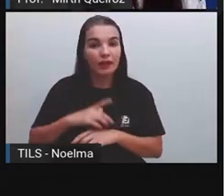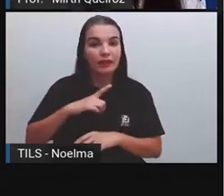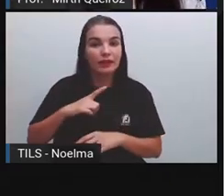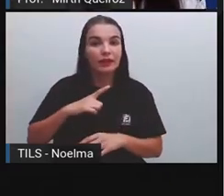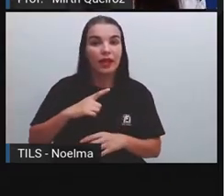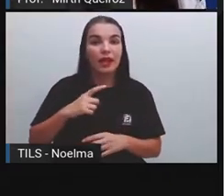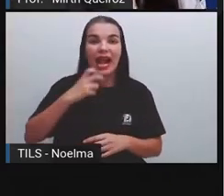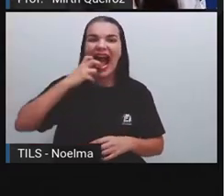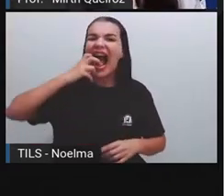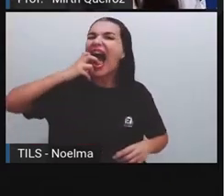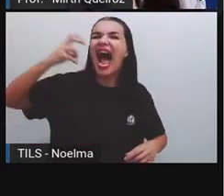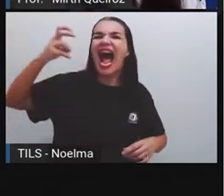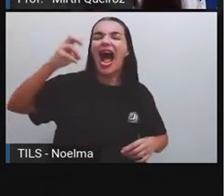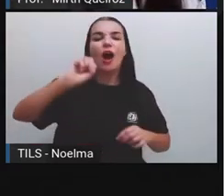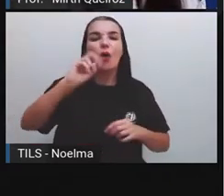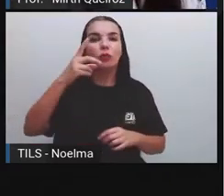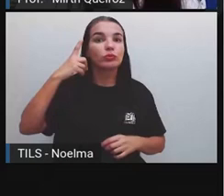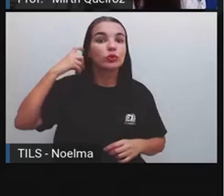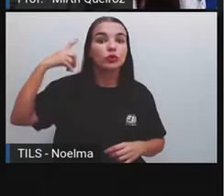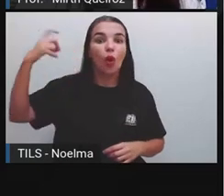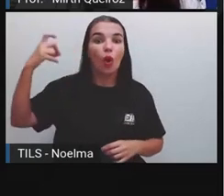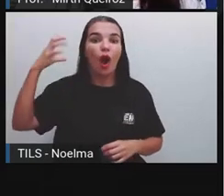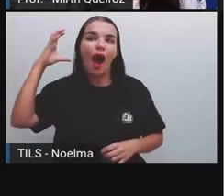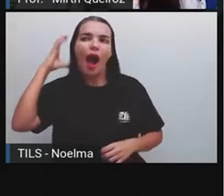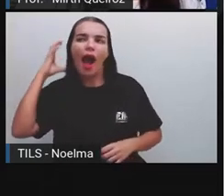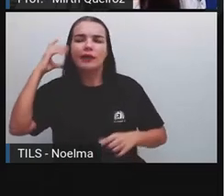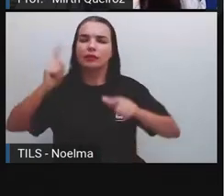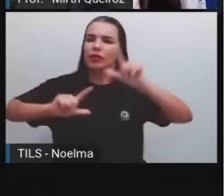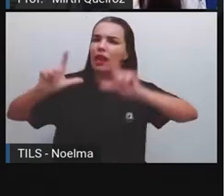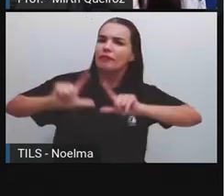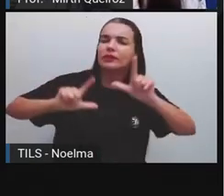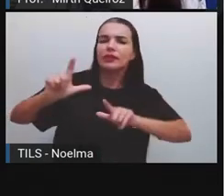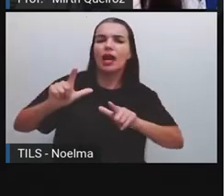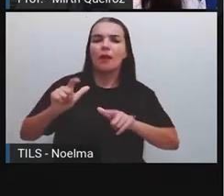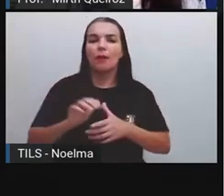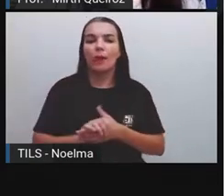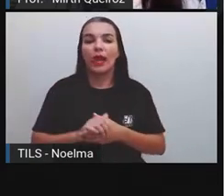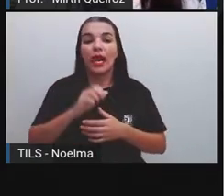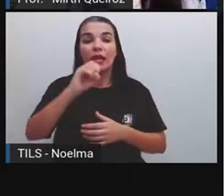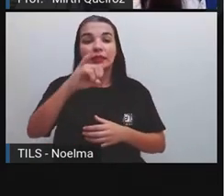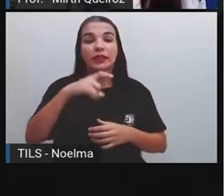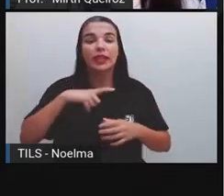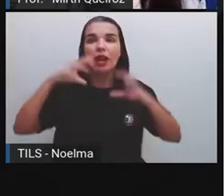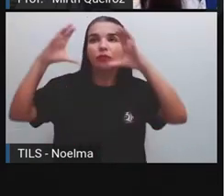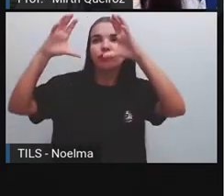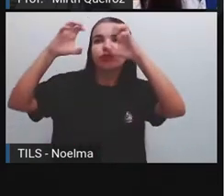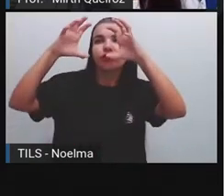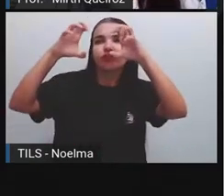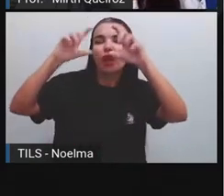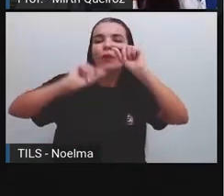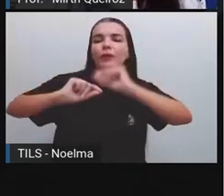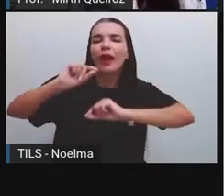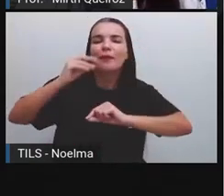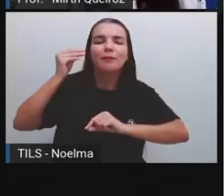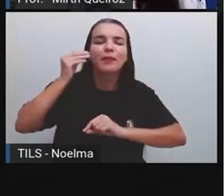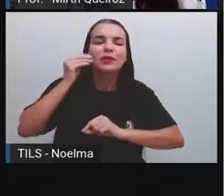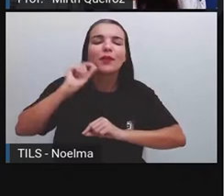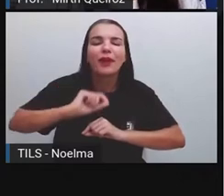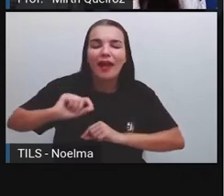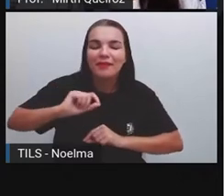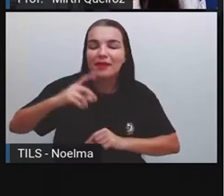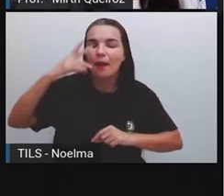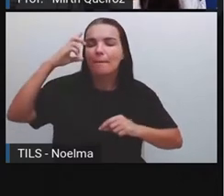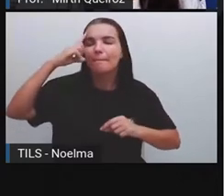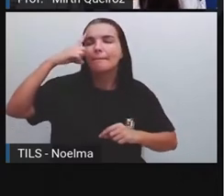demonstra um grito, né? Ou um som do rádio, da televisão. E se tiver em forma de nuvem, vai indicar o quê? O pensamento